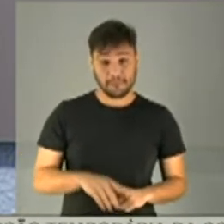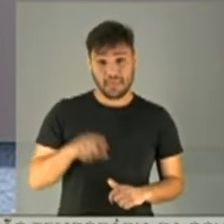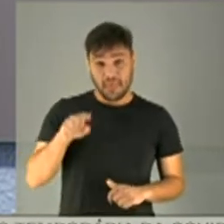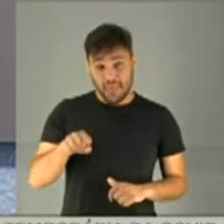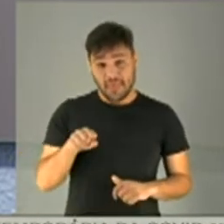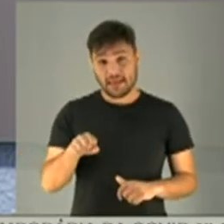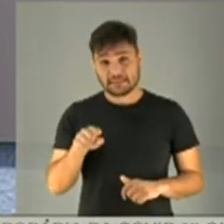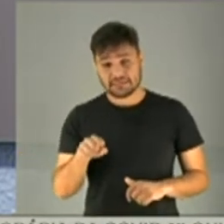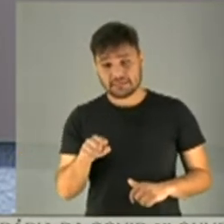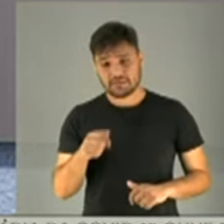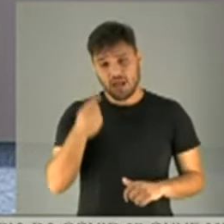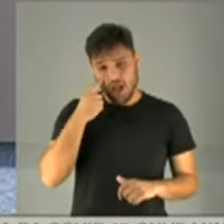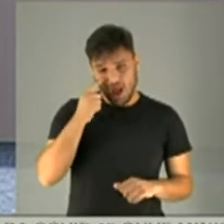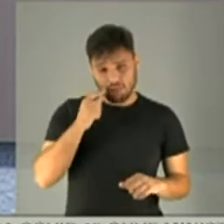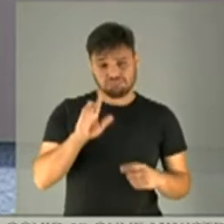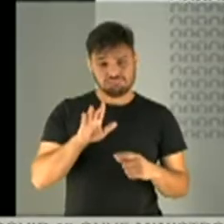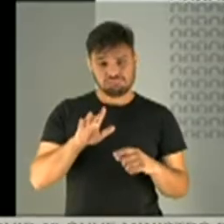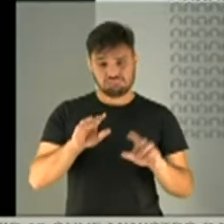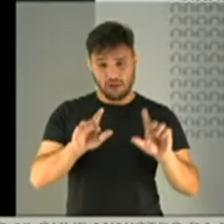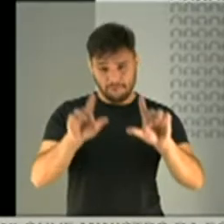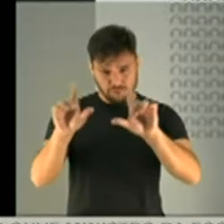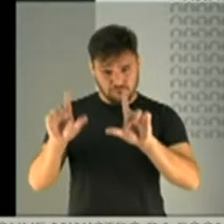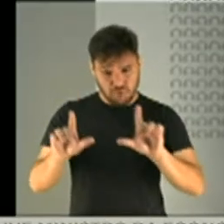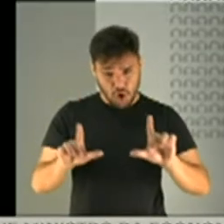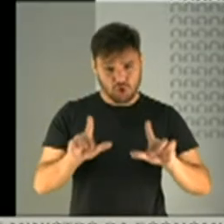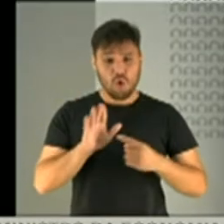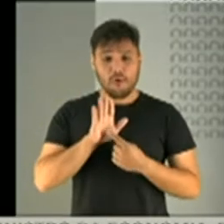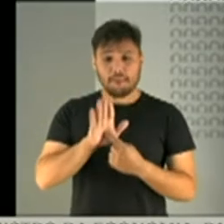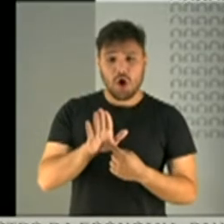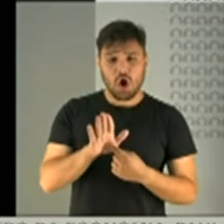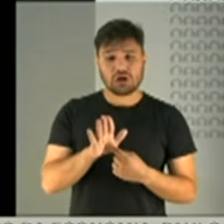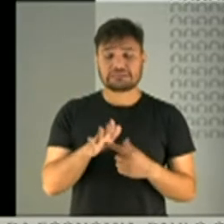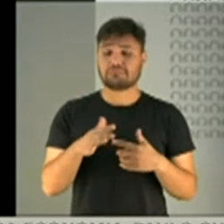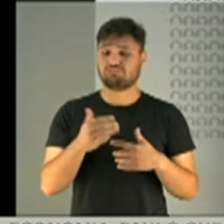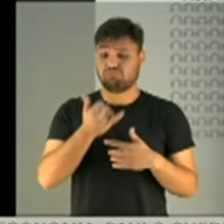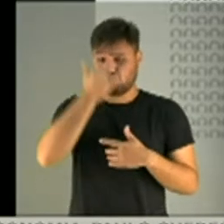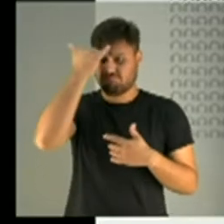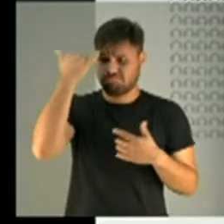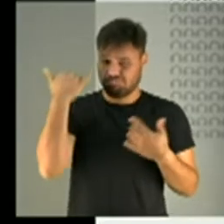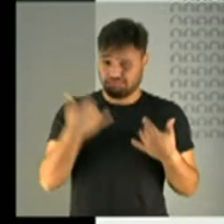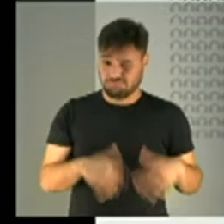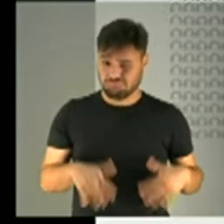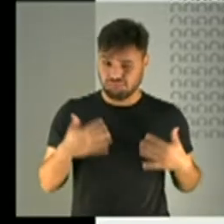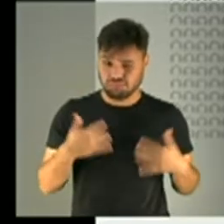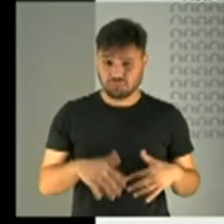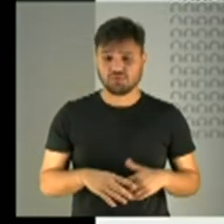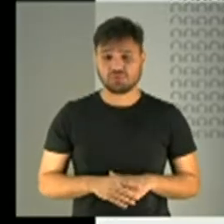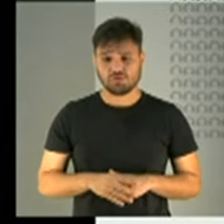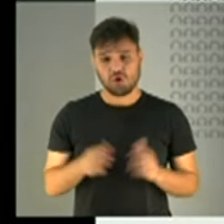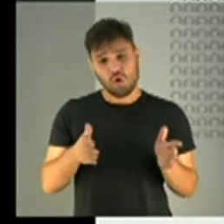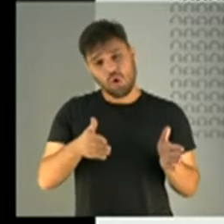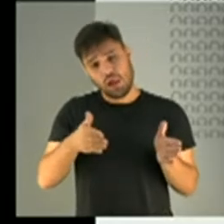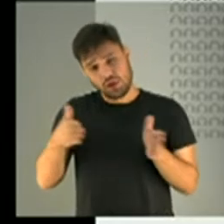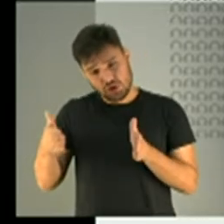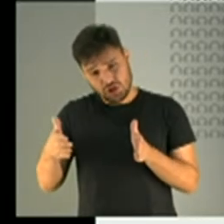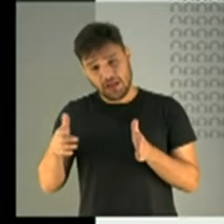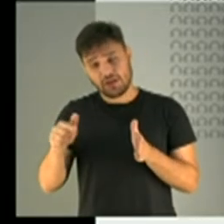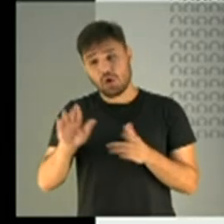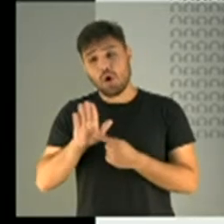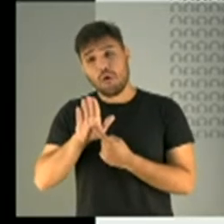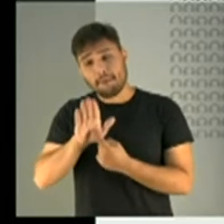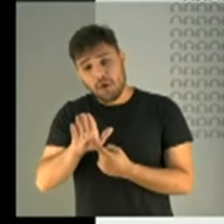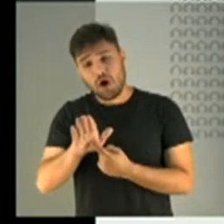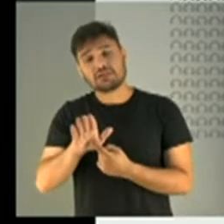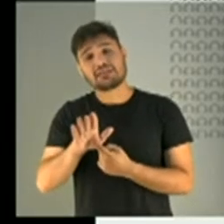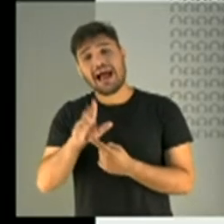conjunto de imagens apenas mostra o tamanho da tragédia e o lado direito mostra, em